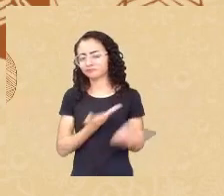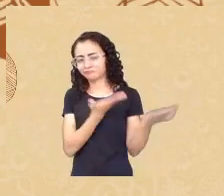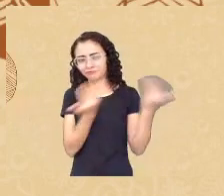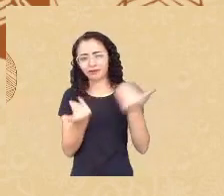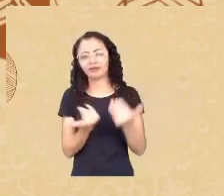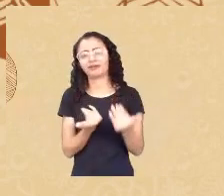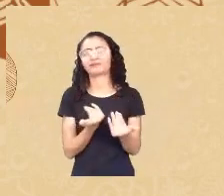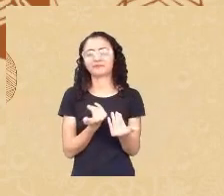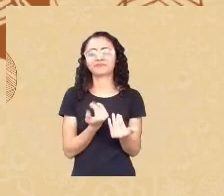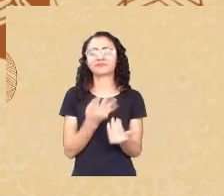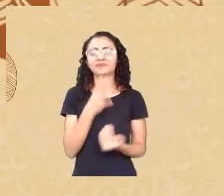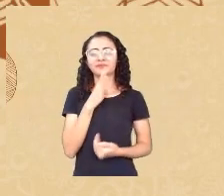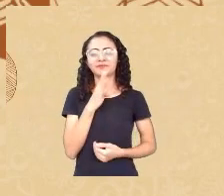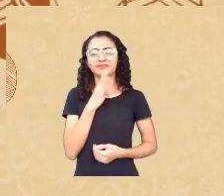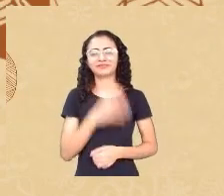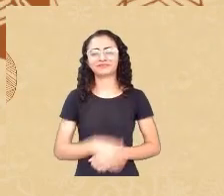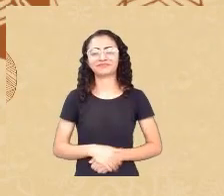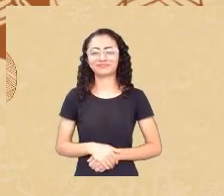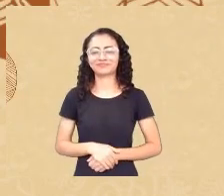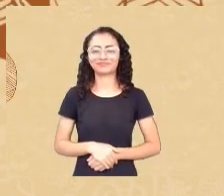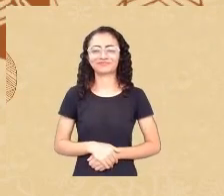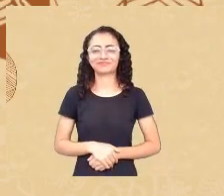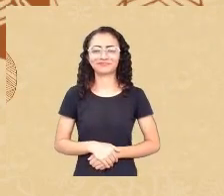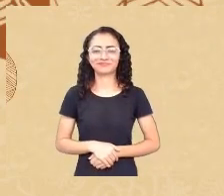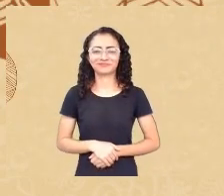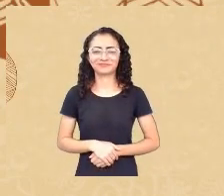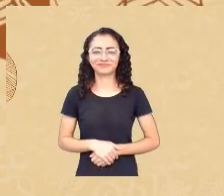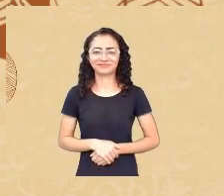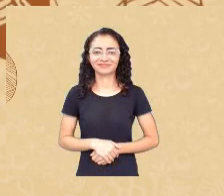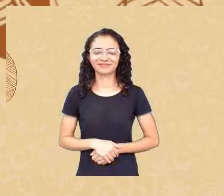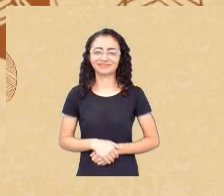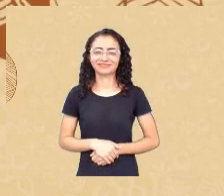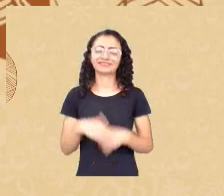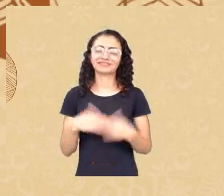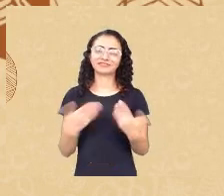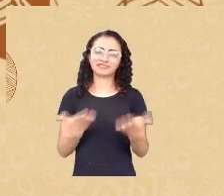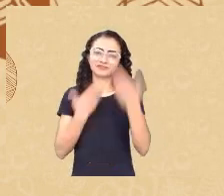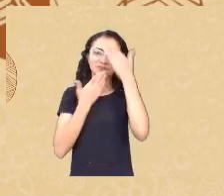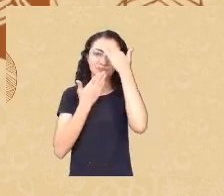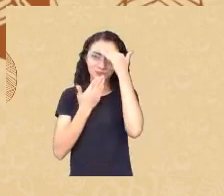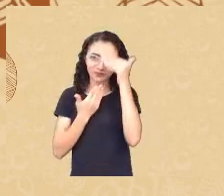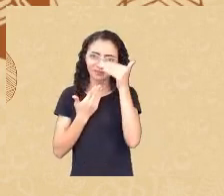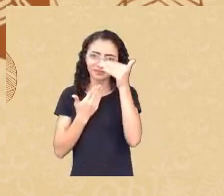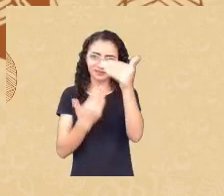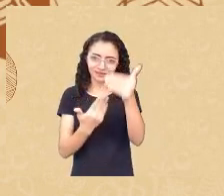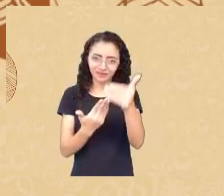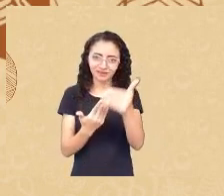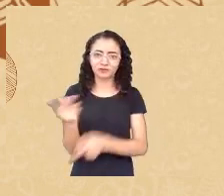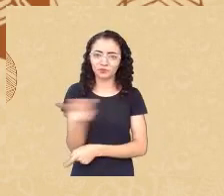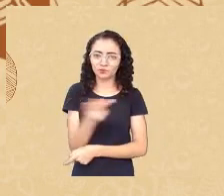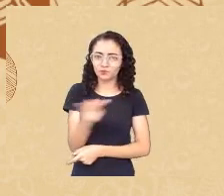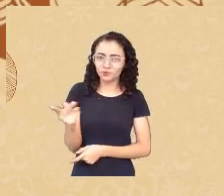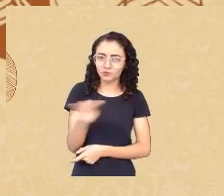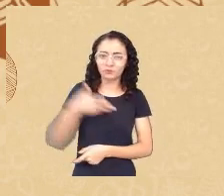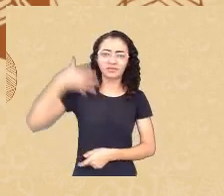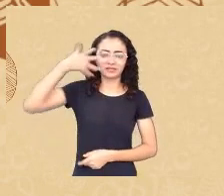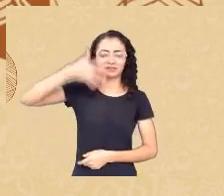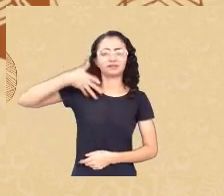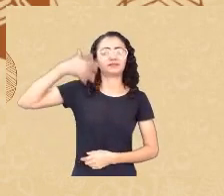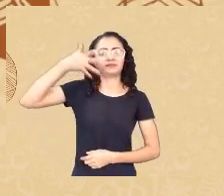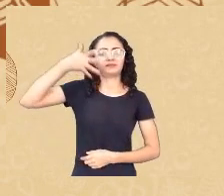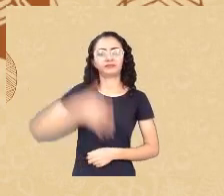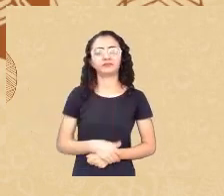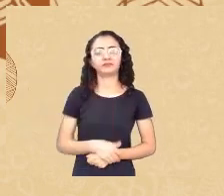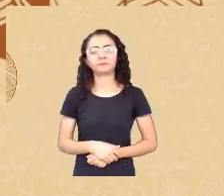meu juro meu juro muito obrigada muito obrigada Flávia esse cenário que você